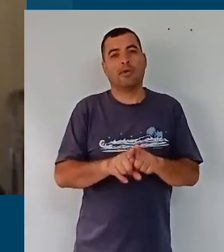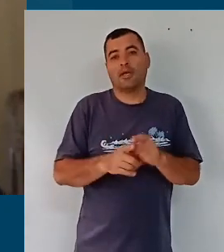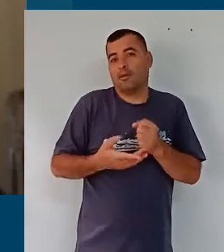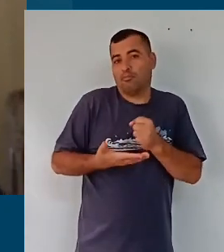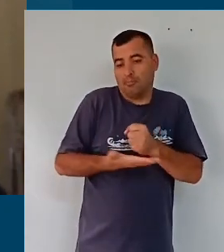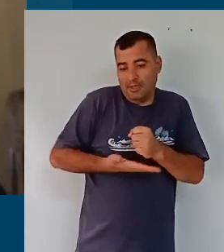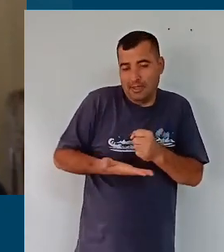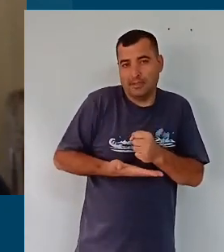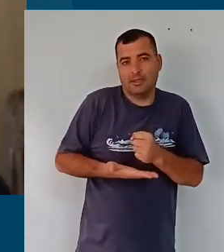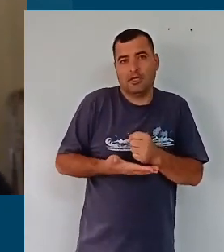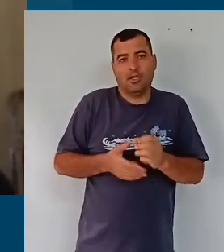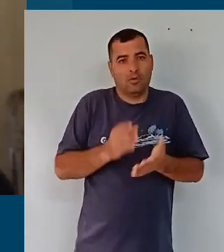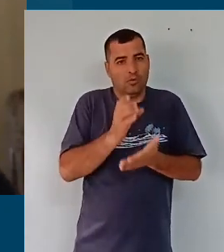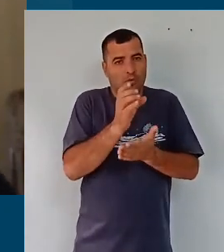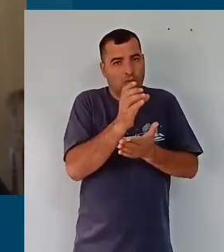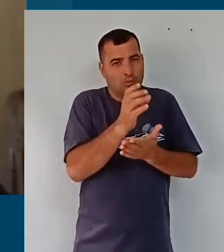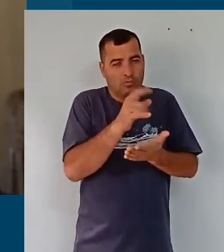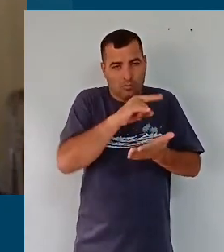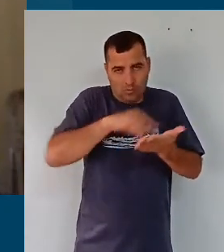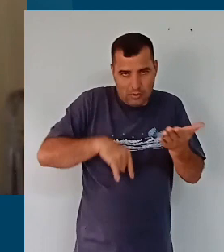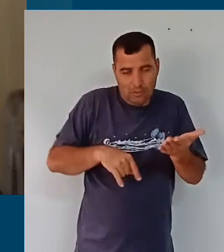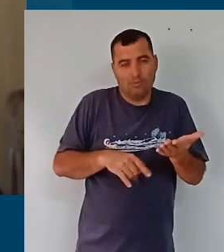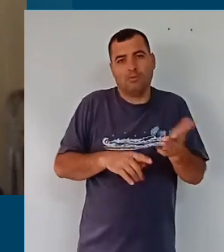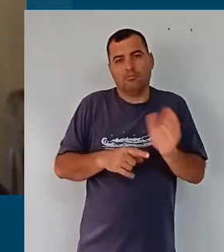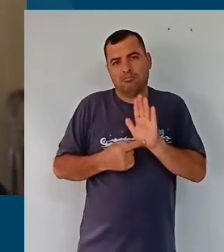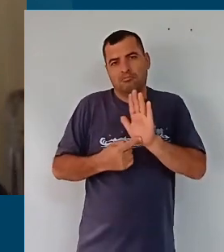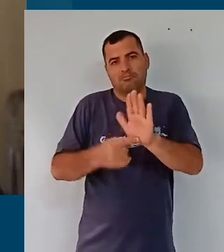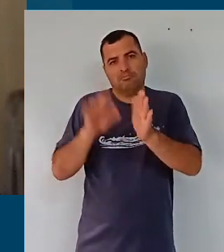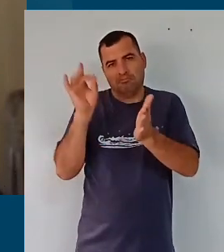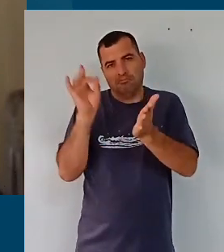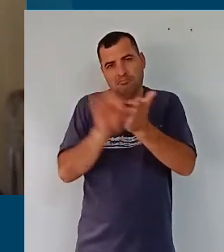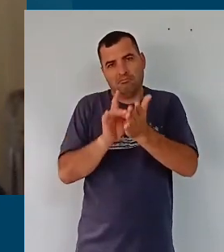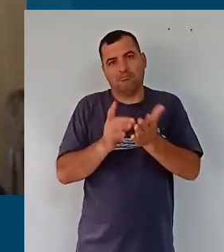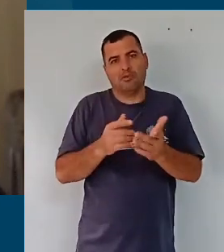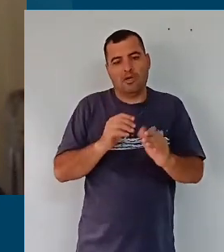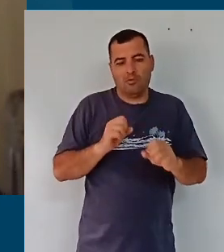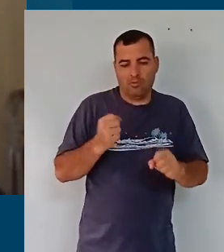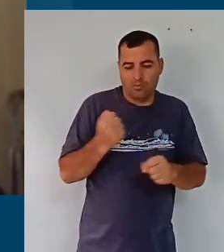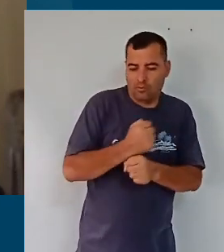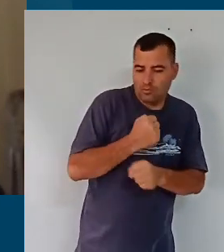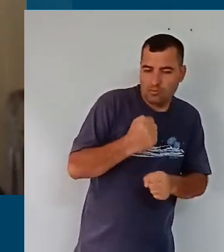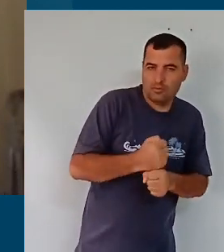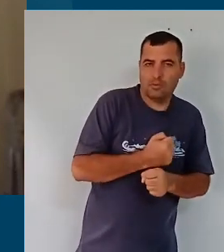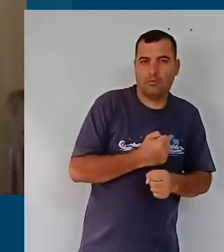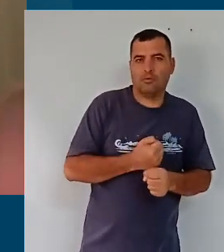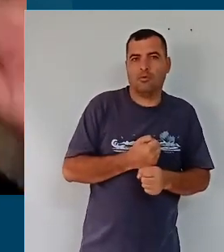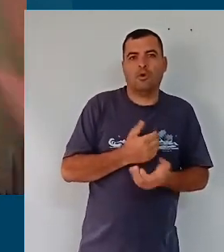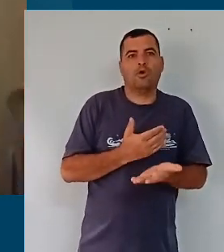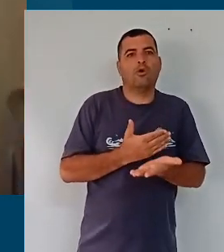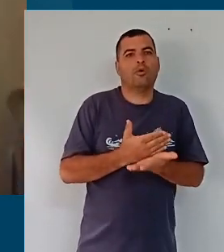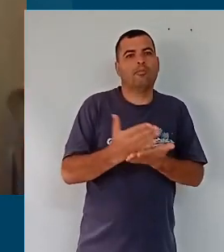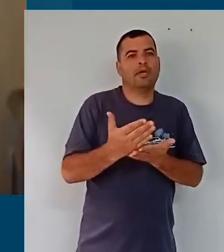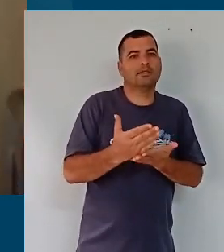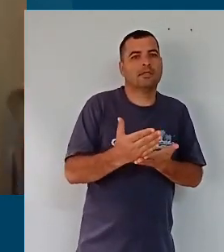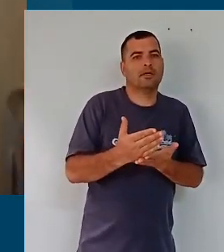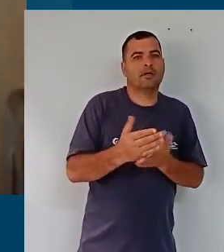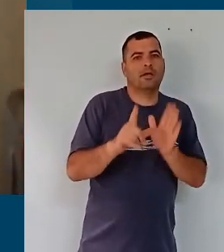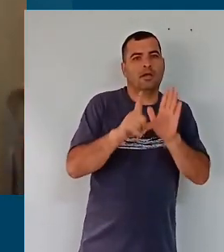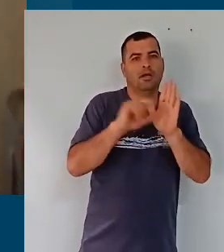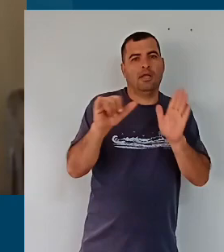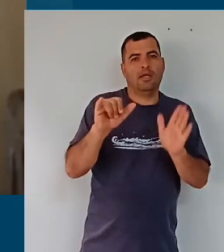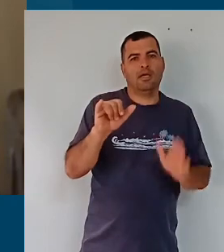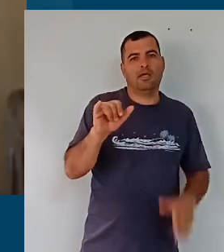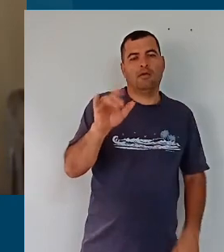base que esse currículo nos traz, que legitima esse momento de construção, começa lá na Constituição